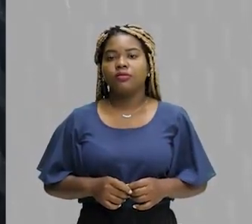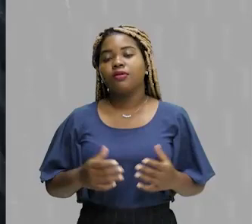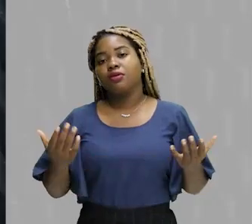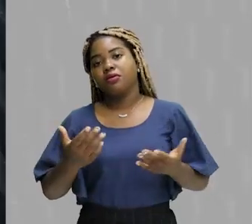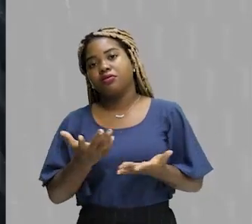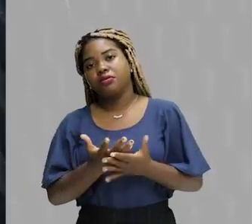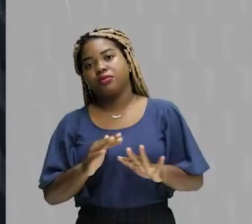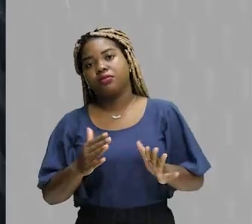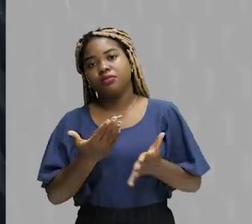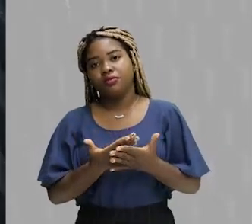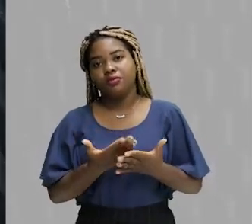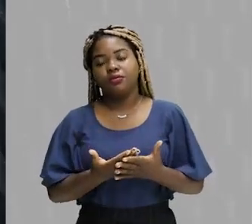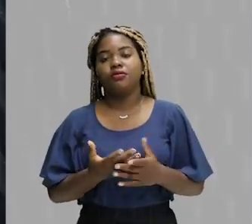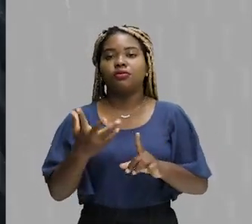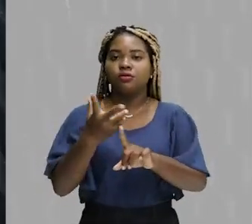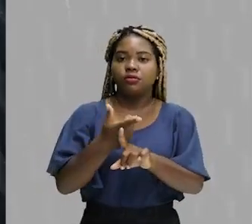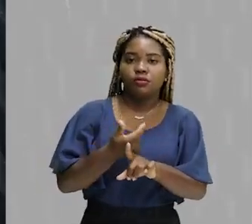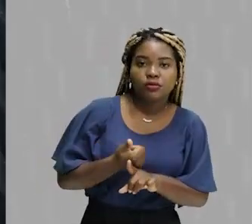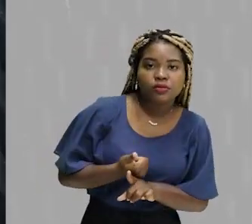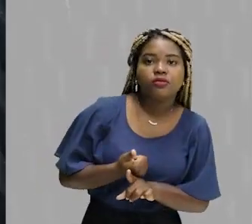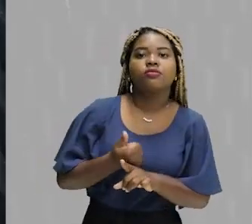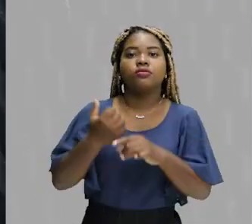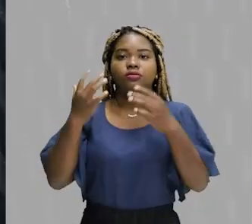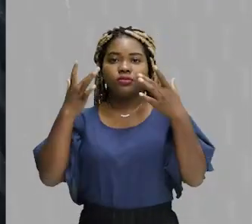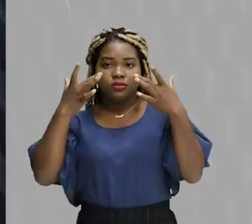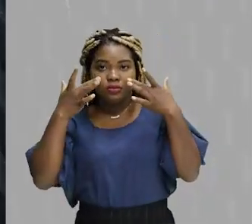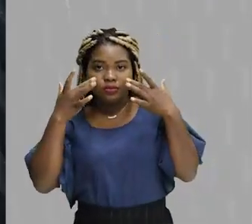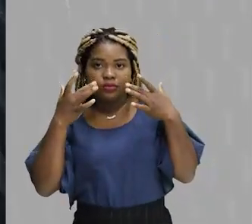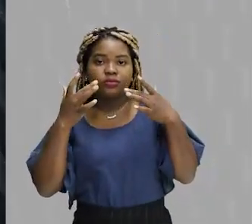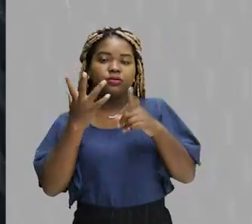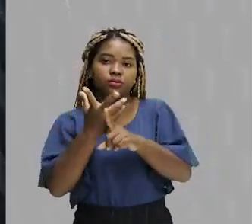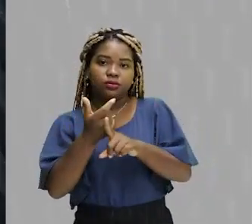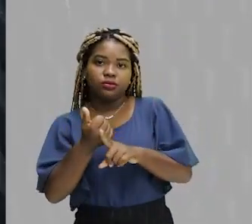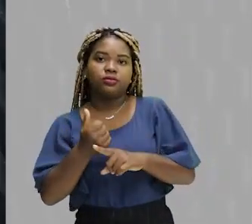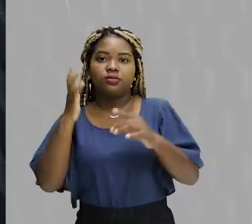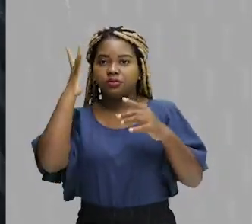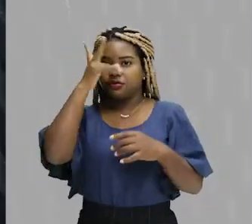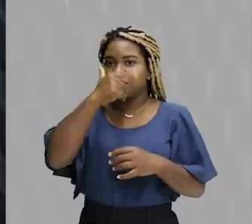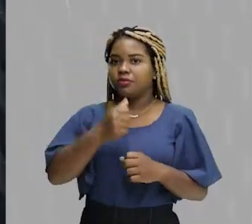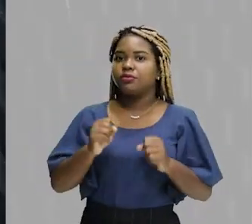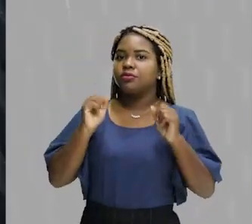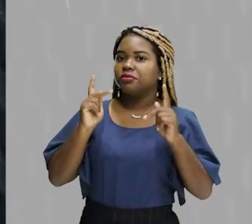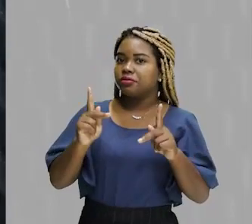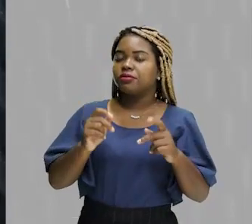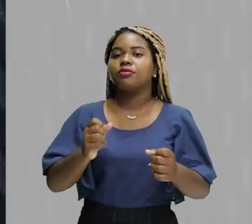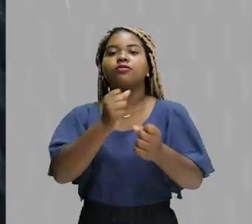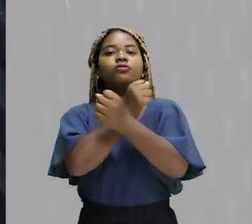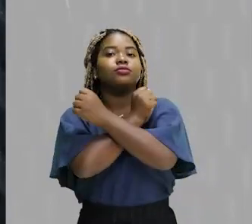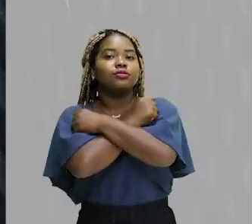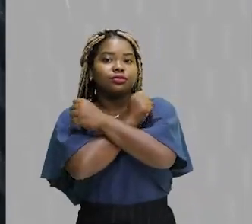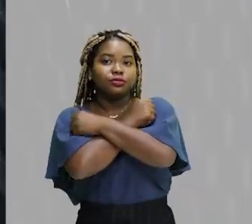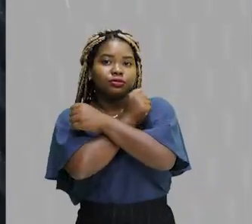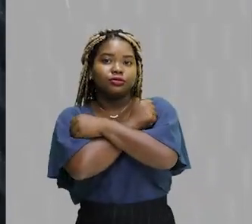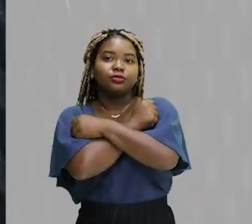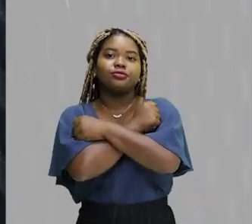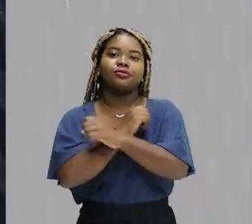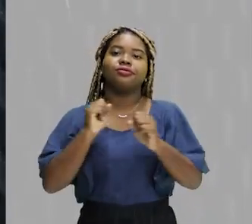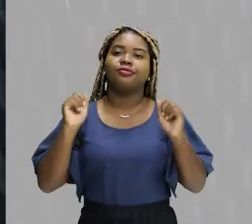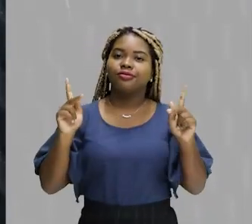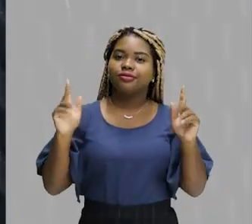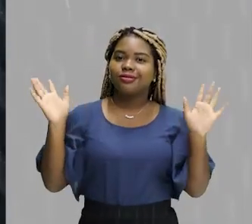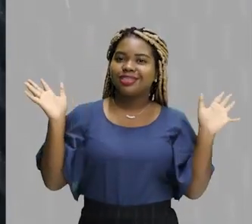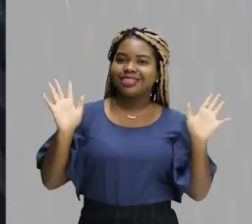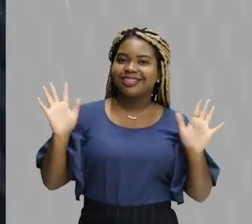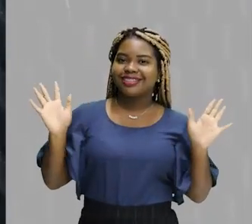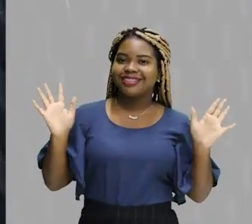tratar sobre arte estética, este conhecimento em estética que é fundamental na arte também. Fique conosco, um forte abraço, acompanhe as nossas próximas